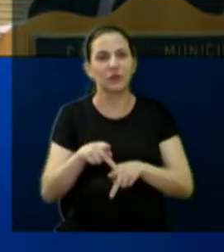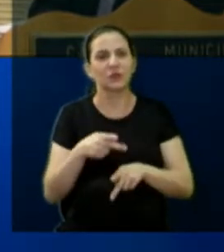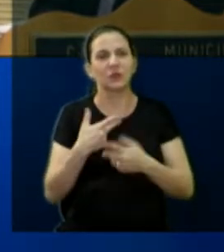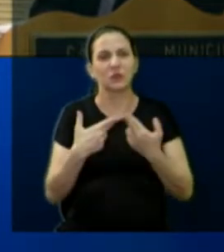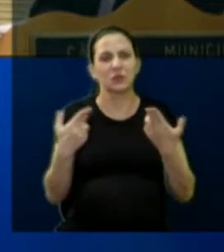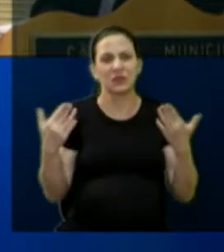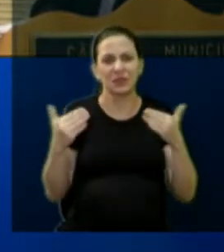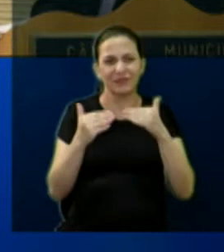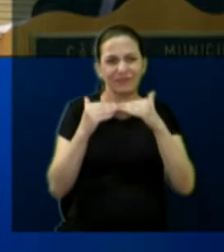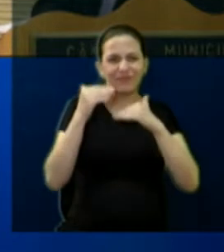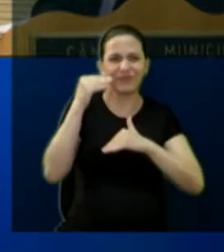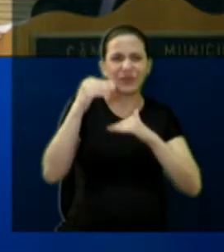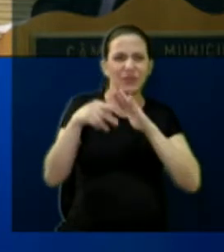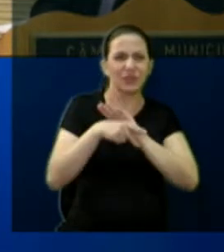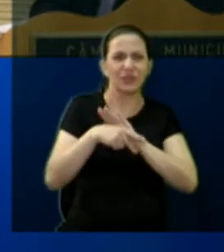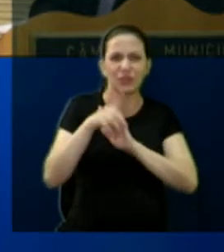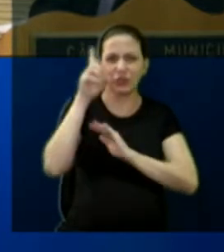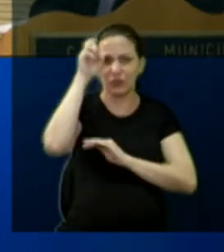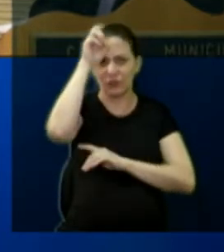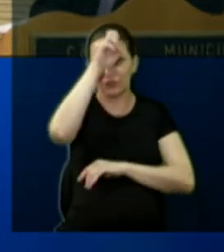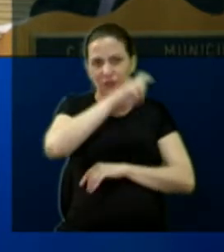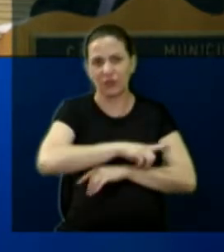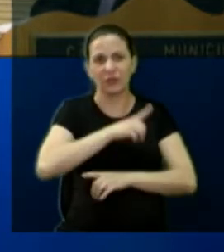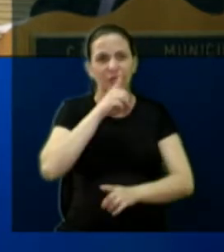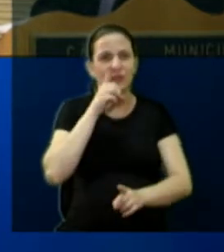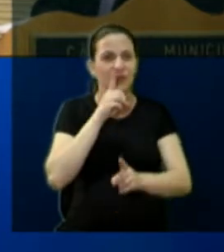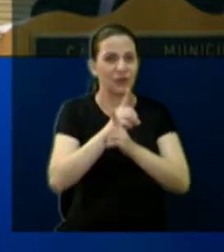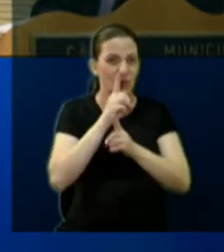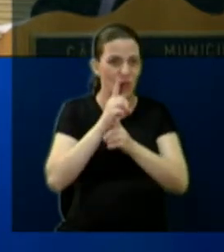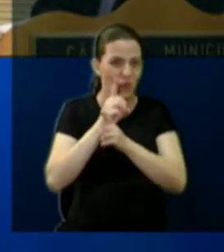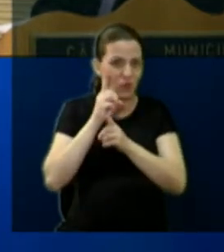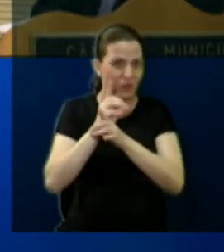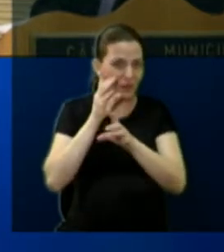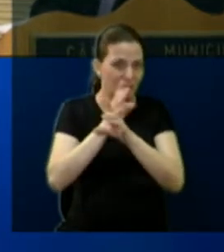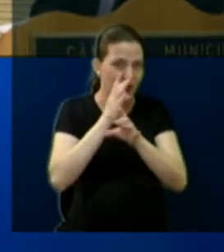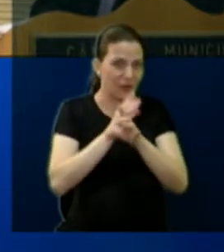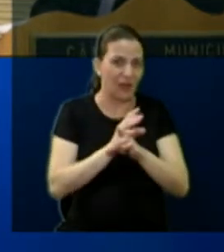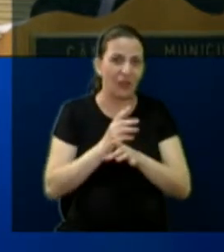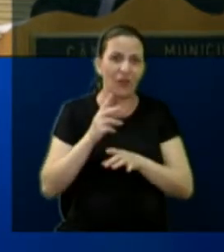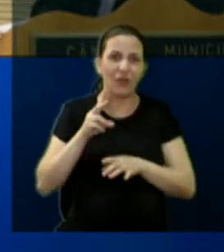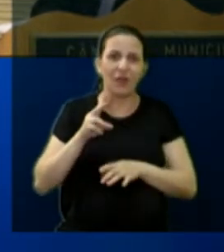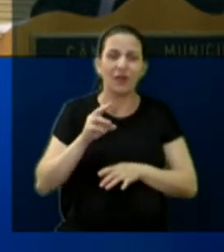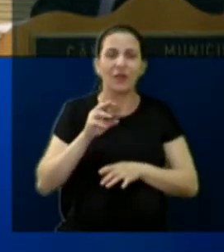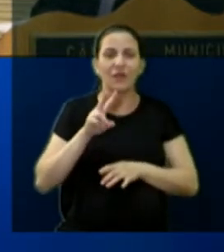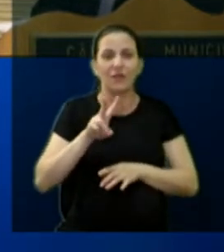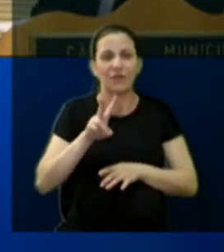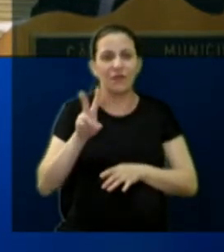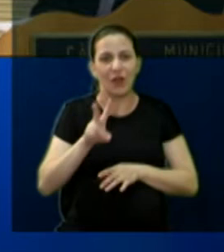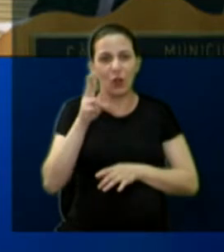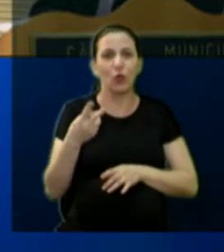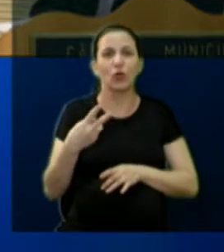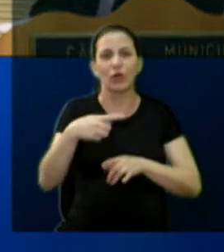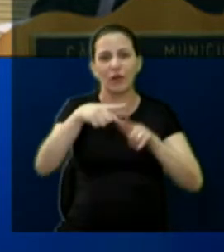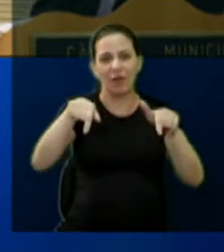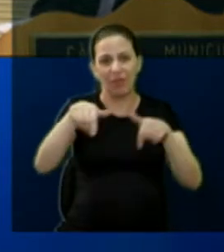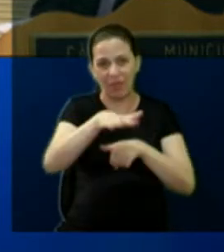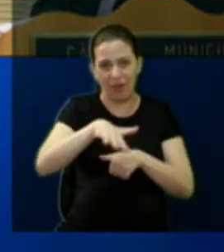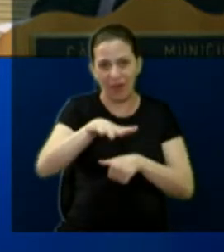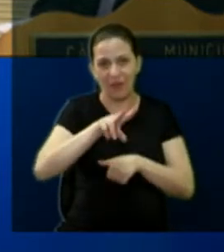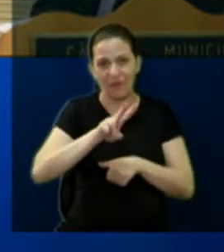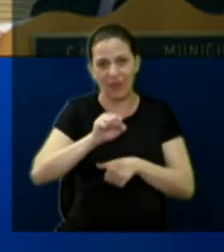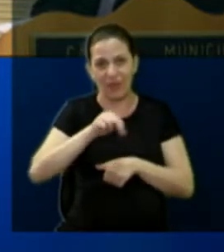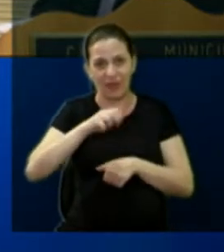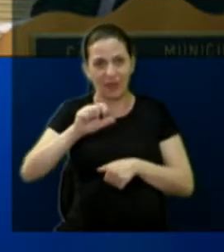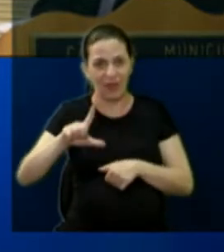inconsistências e dificuldades encontradas no valor venal e IPTU fixadas pela Lei 8